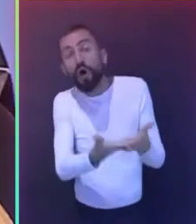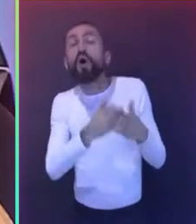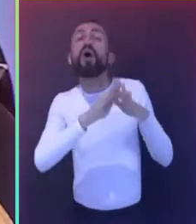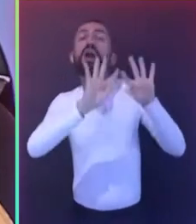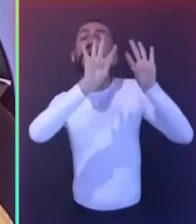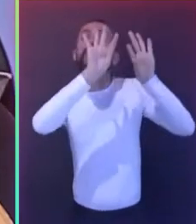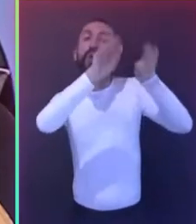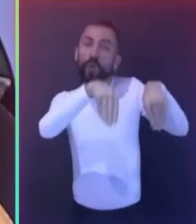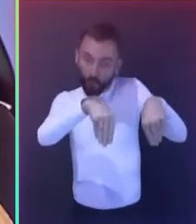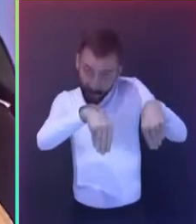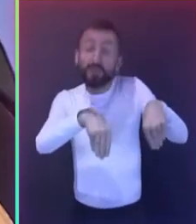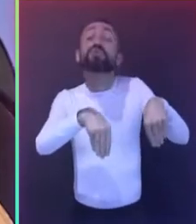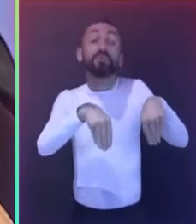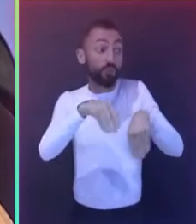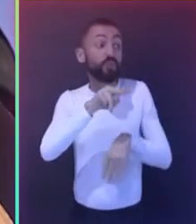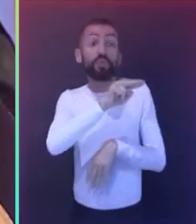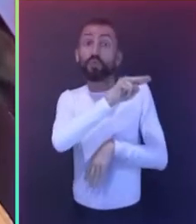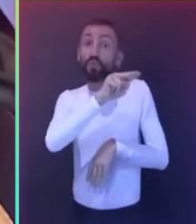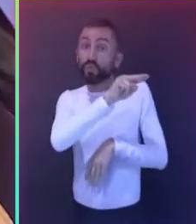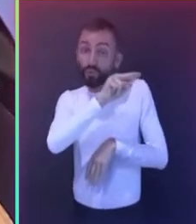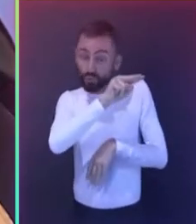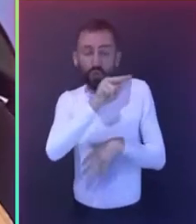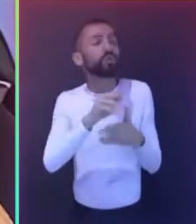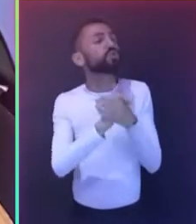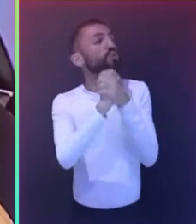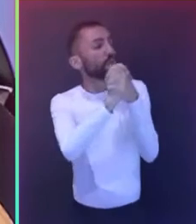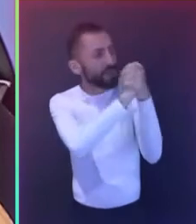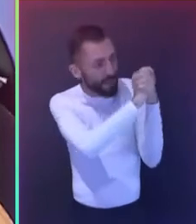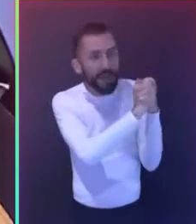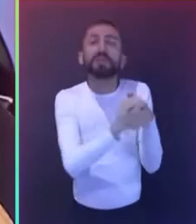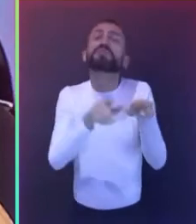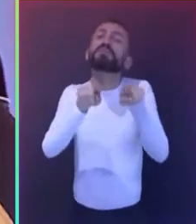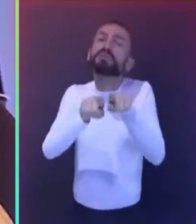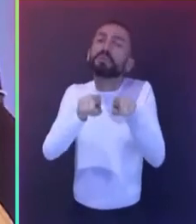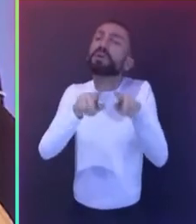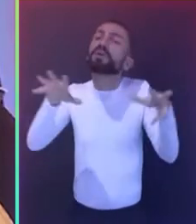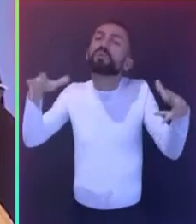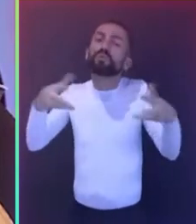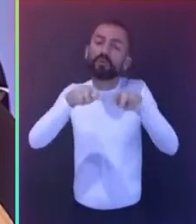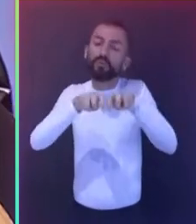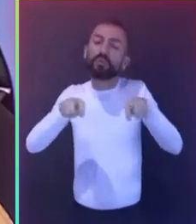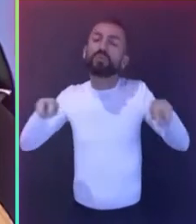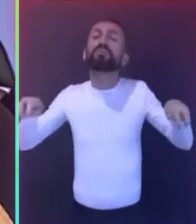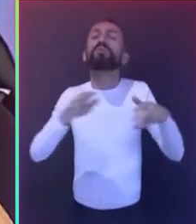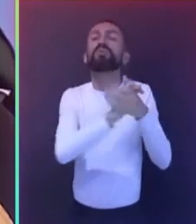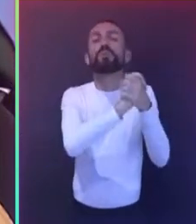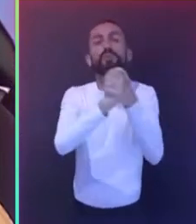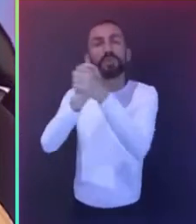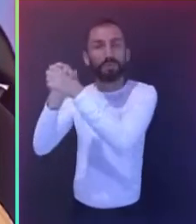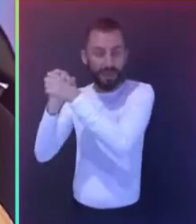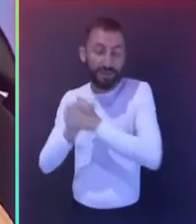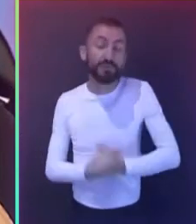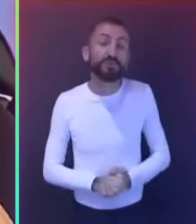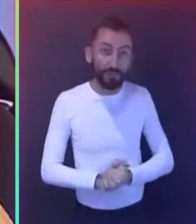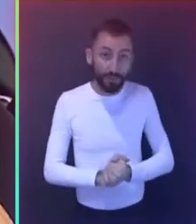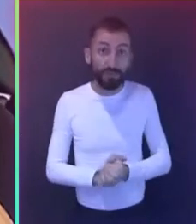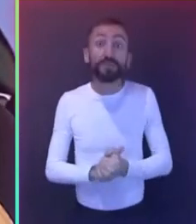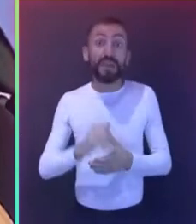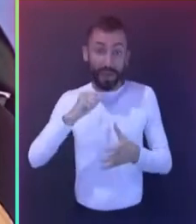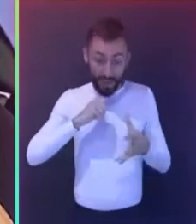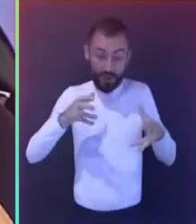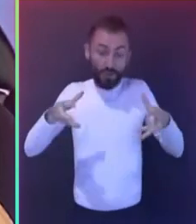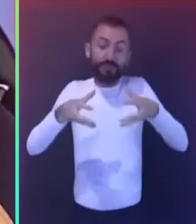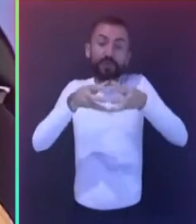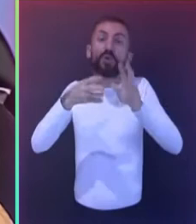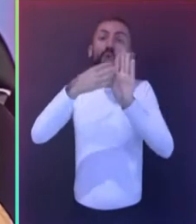da universidade, em nomes dos quais cumprimento todos os demais componentes da mesa. Egrégio Conselho Universitário